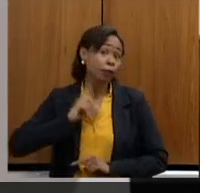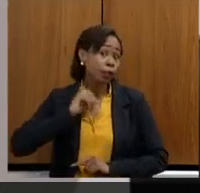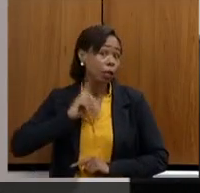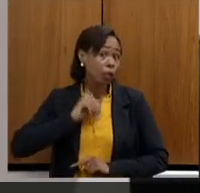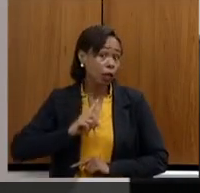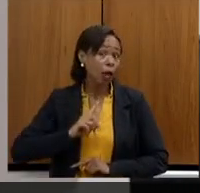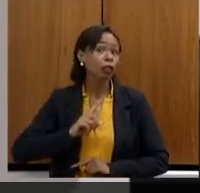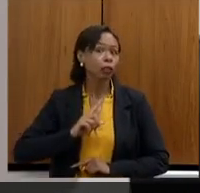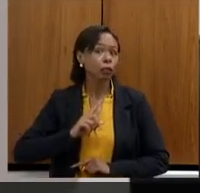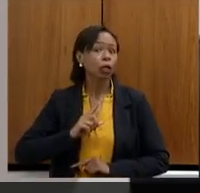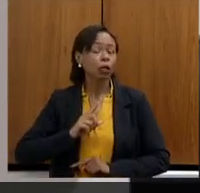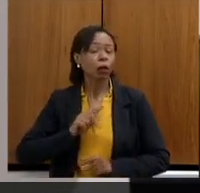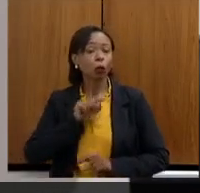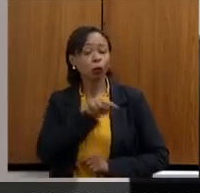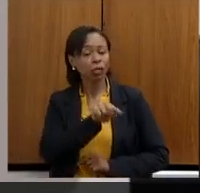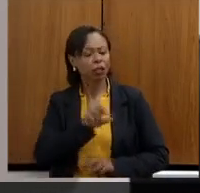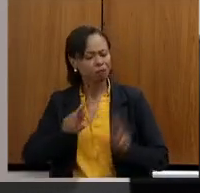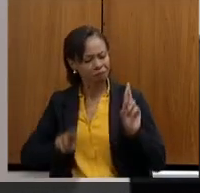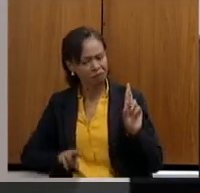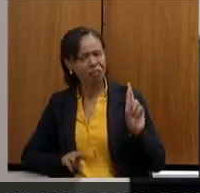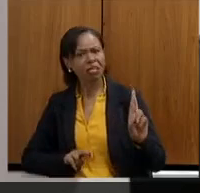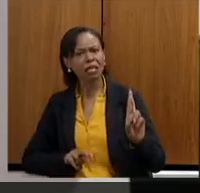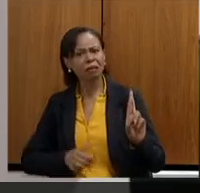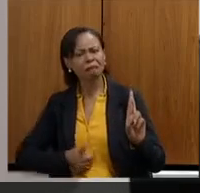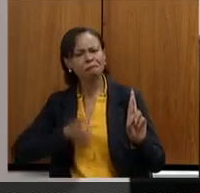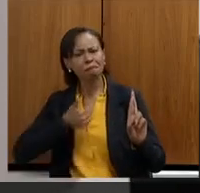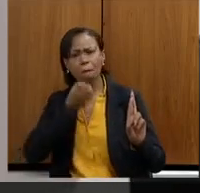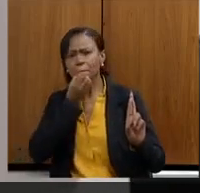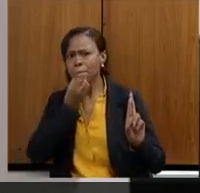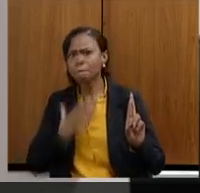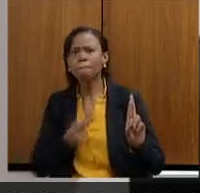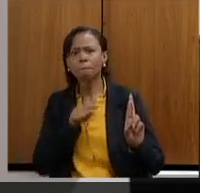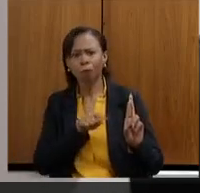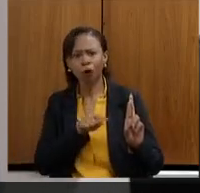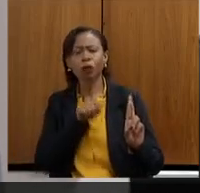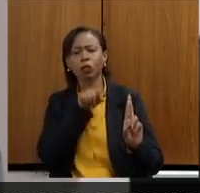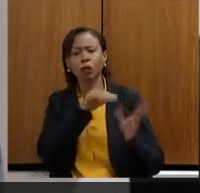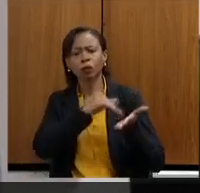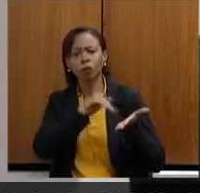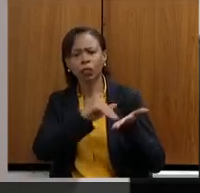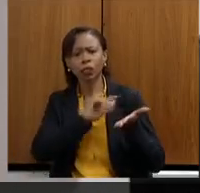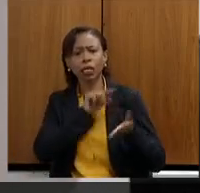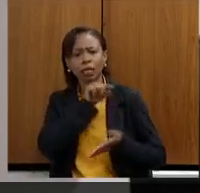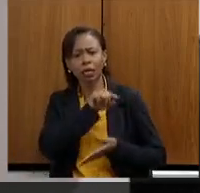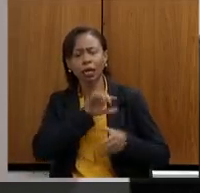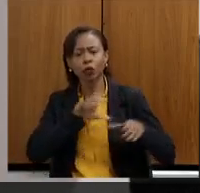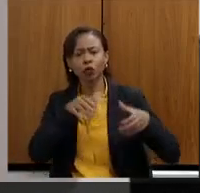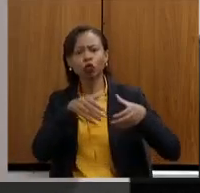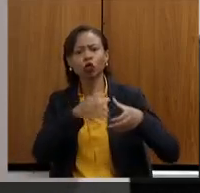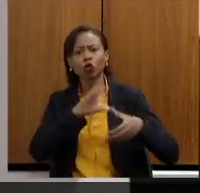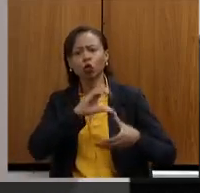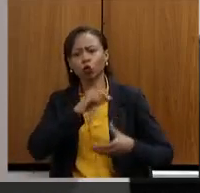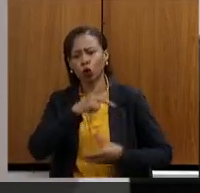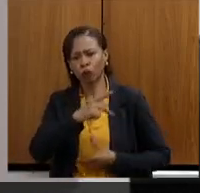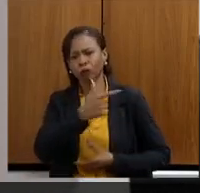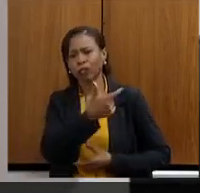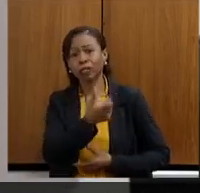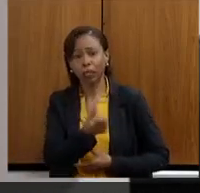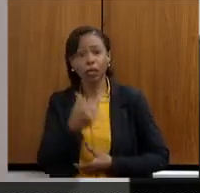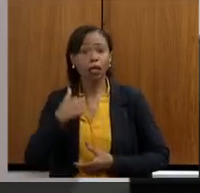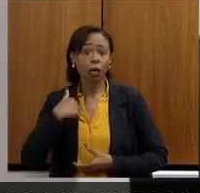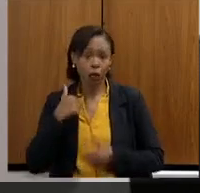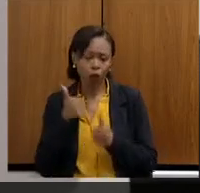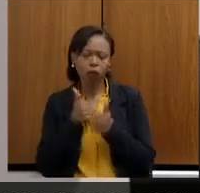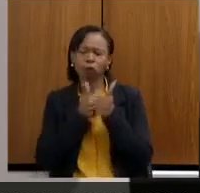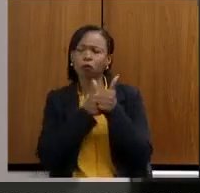representado com a participação da nossa secretária de Meio Ambiente naquele evento. Então, acompanhei, te acompanho